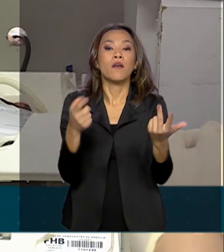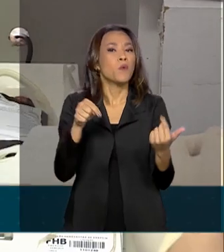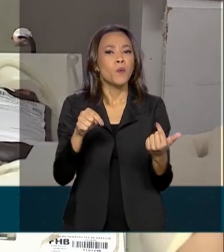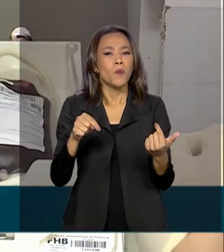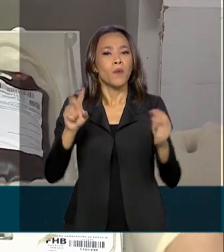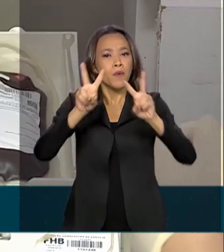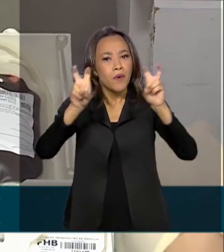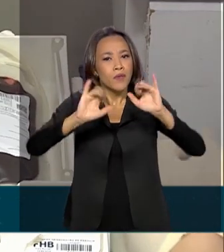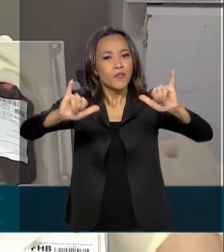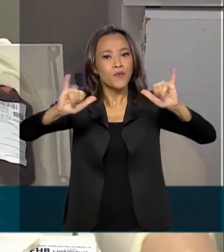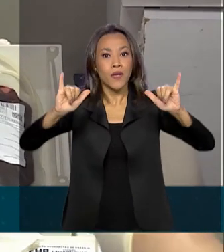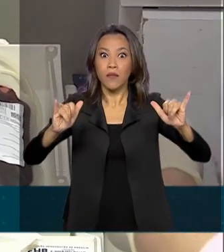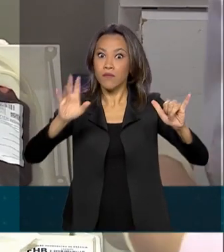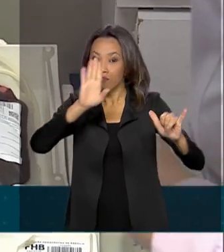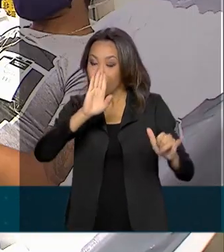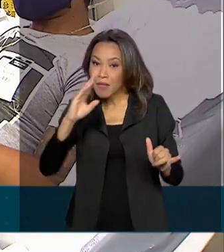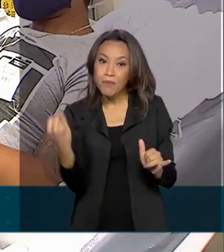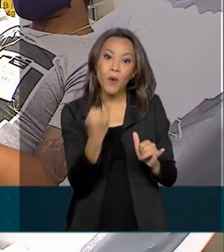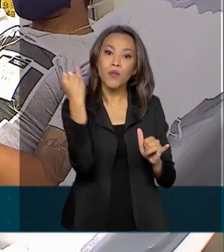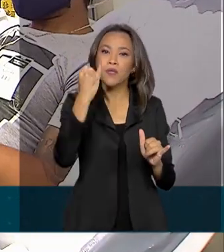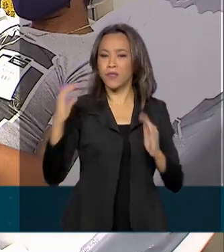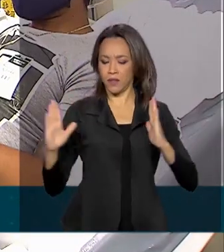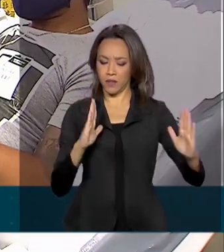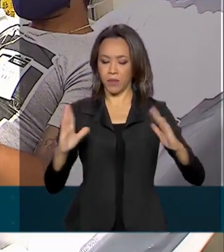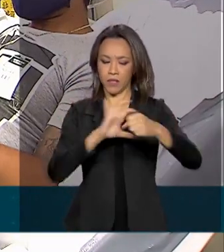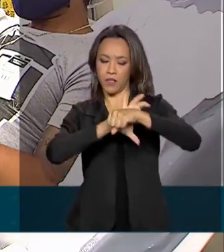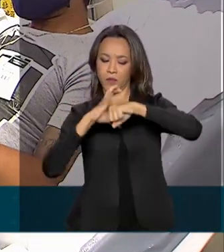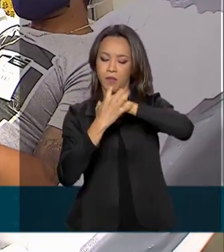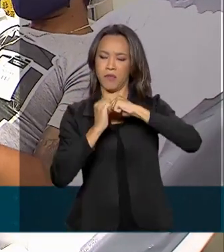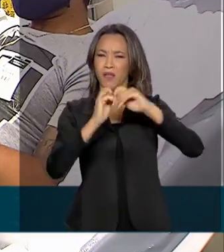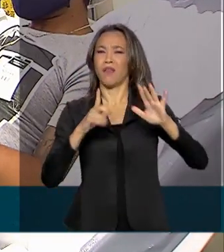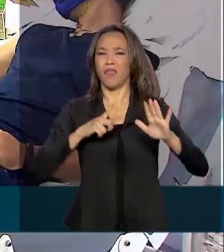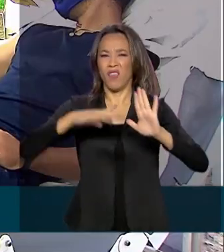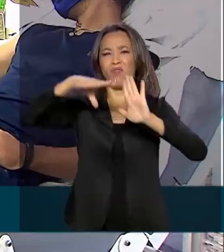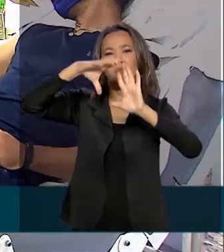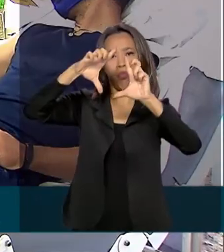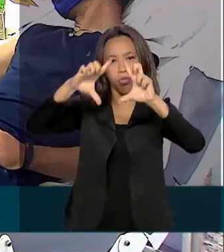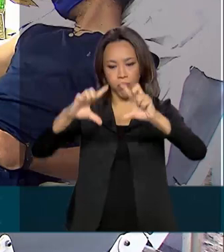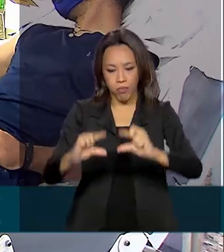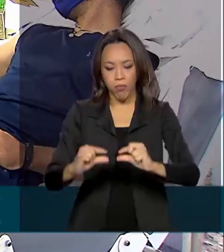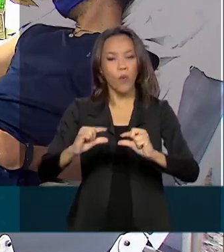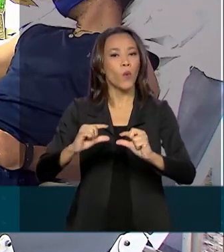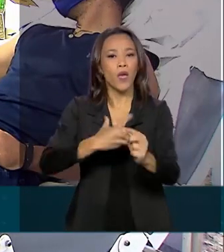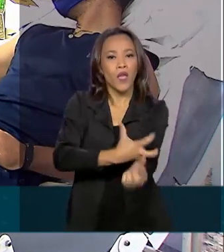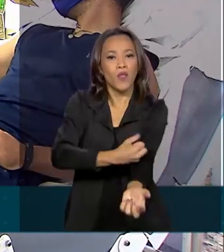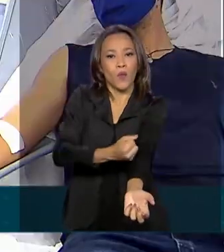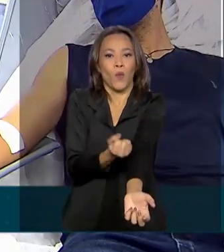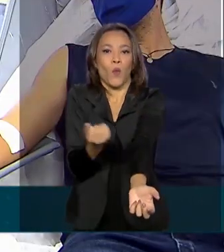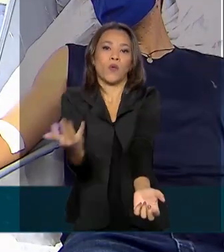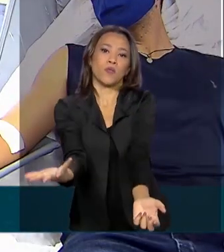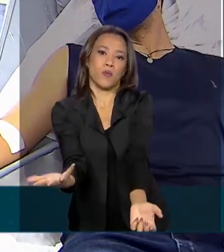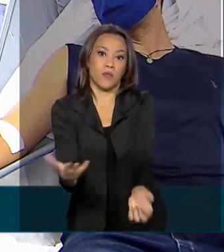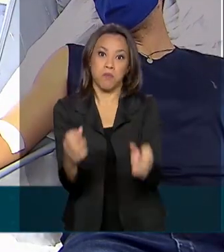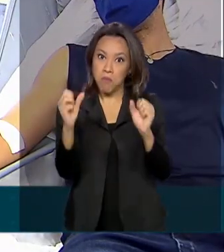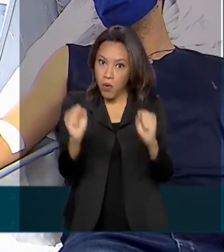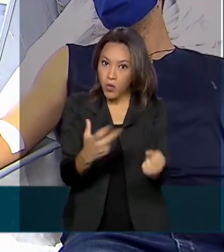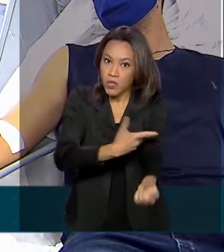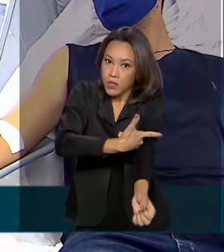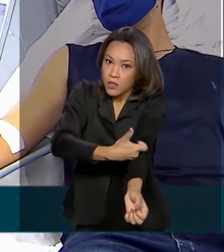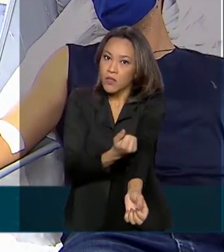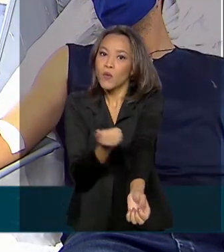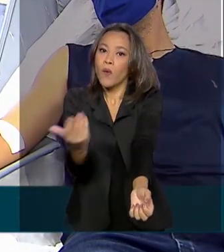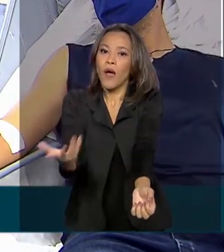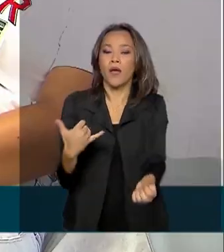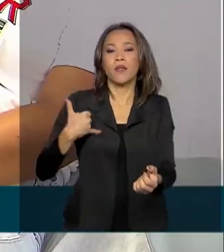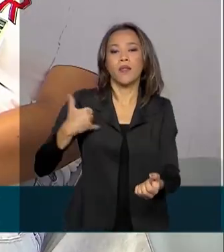gesto, principalmente na pandemia, período em que houve queda de até 50% no número de doações. Pode doar sangue quem